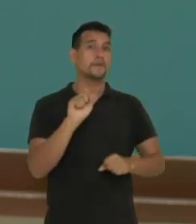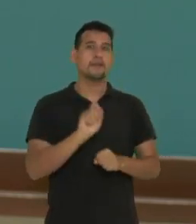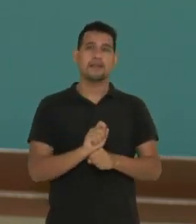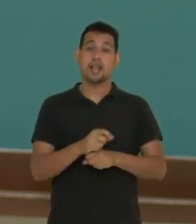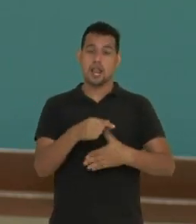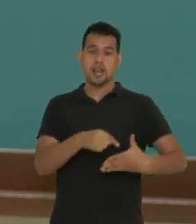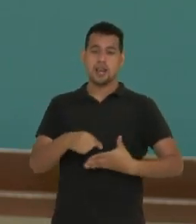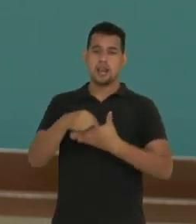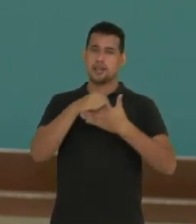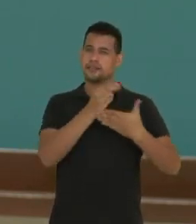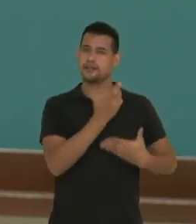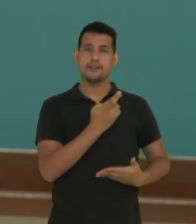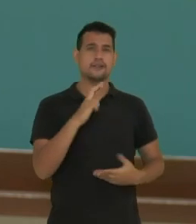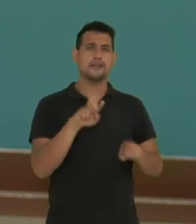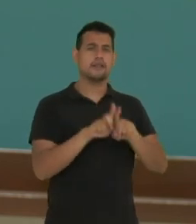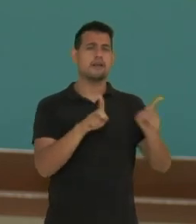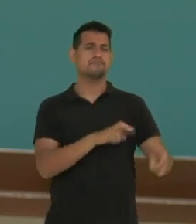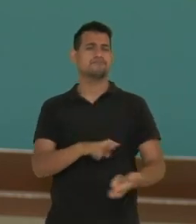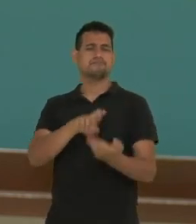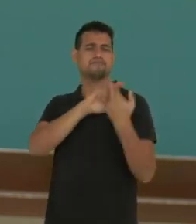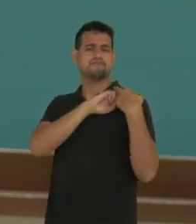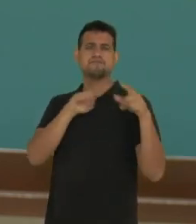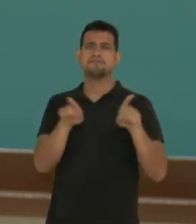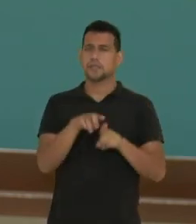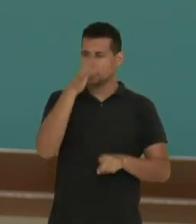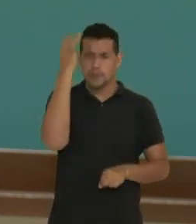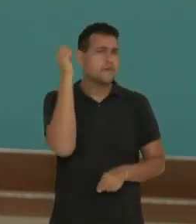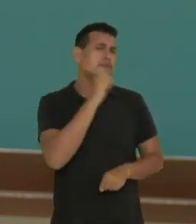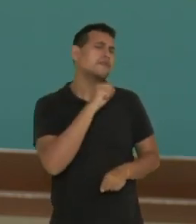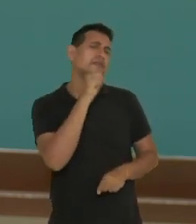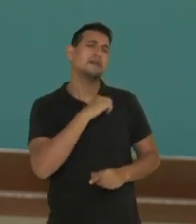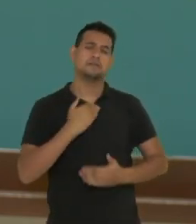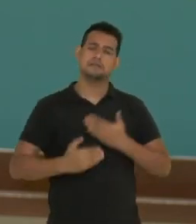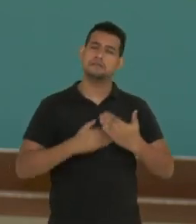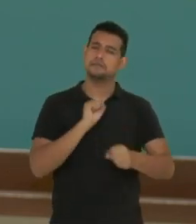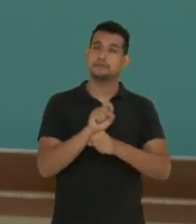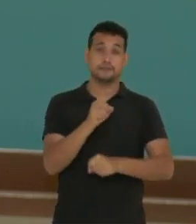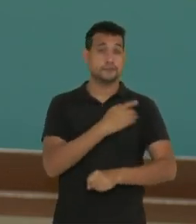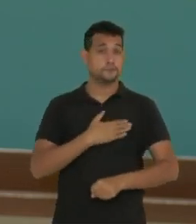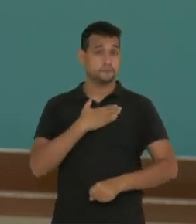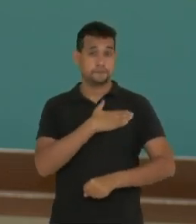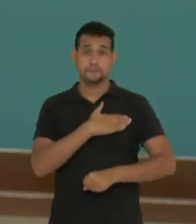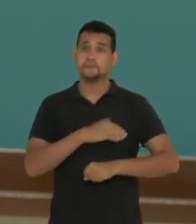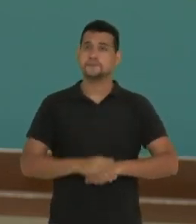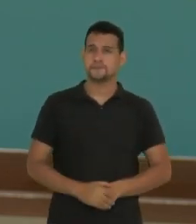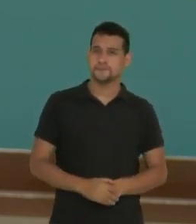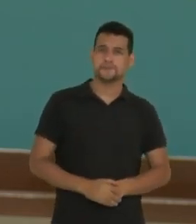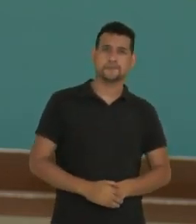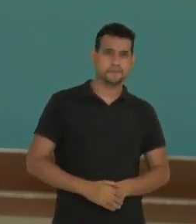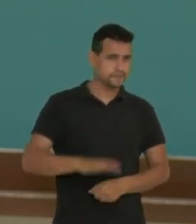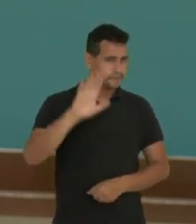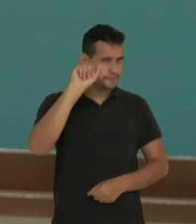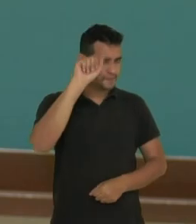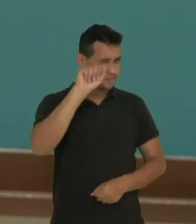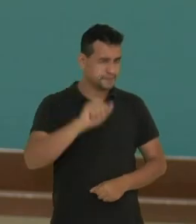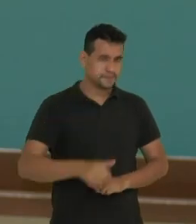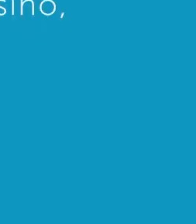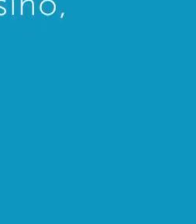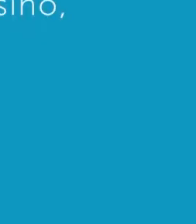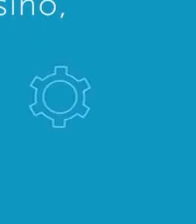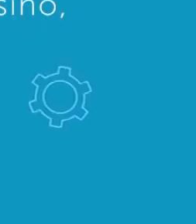líderes religiosos, sobre o papel dos anciãos nas tradições. Espero que vocês tenham gostado e até breve!